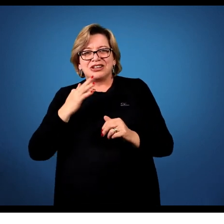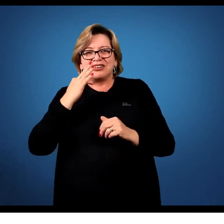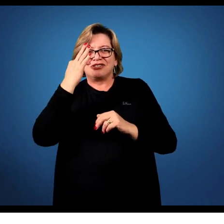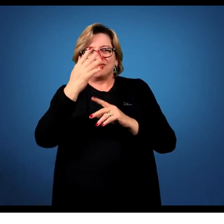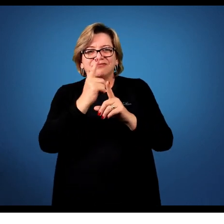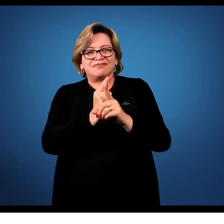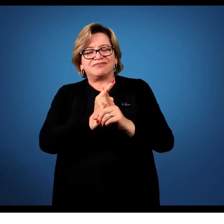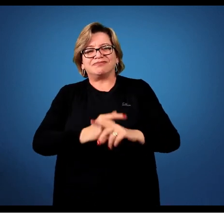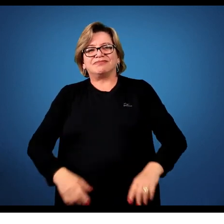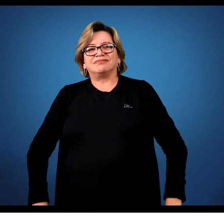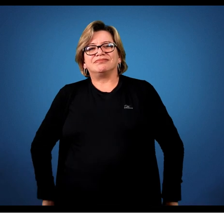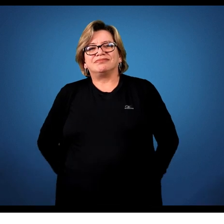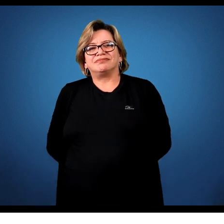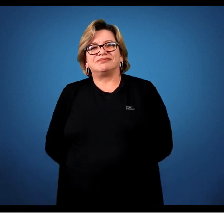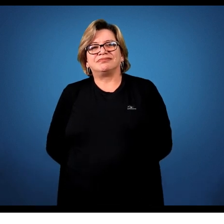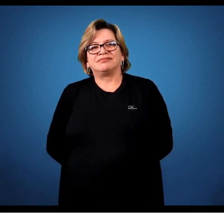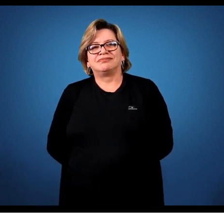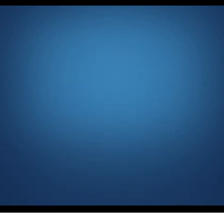próxima aula, pessoal.